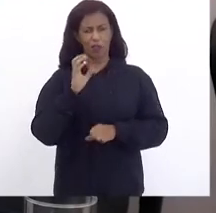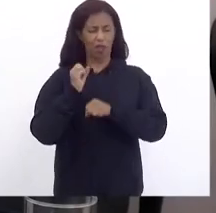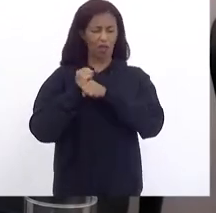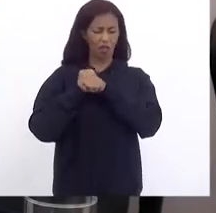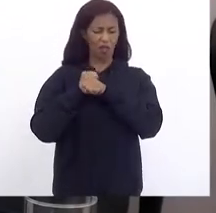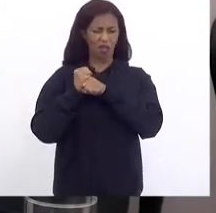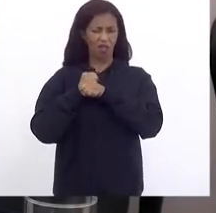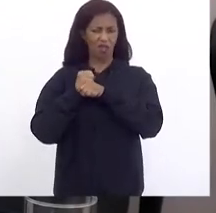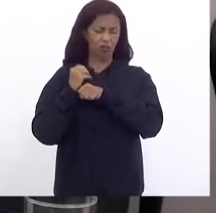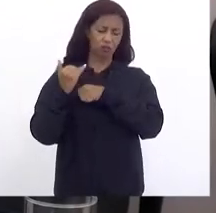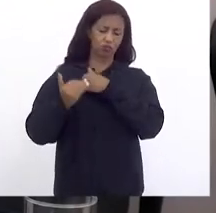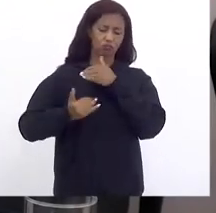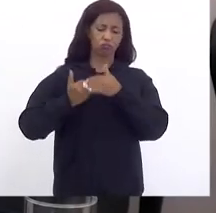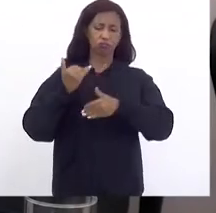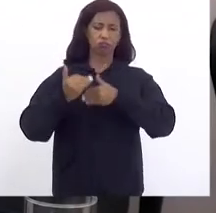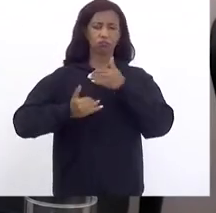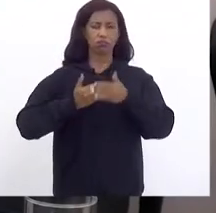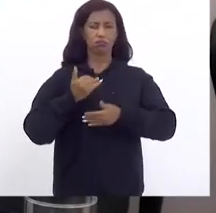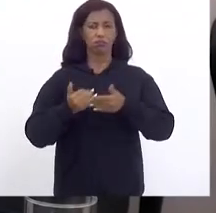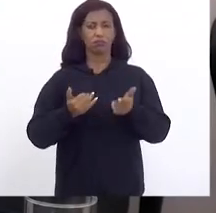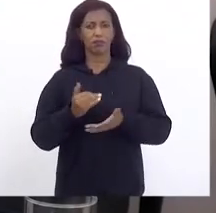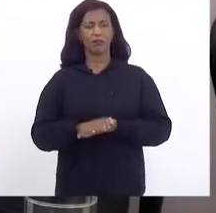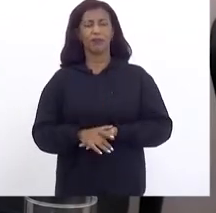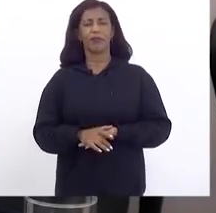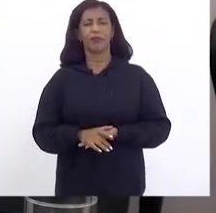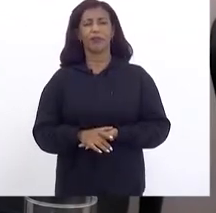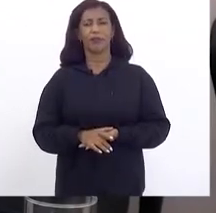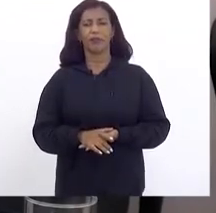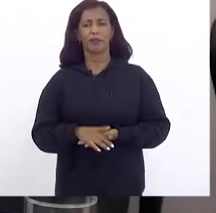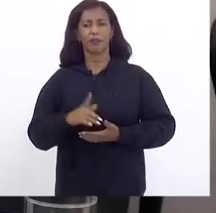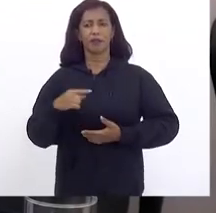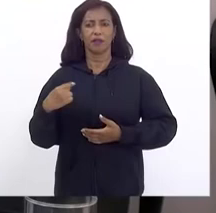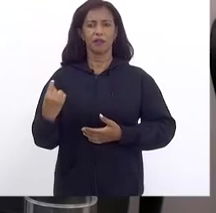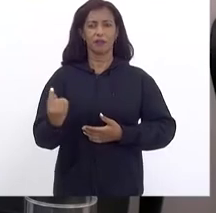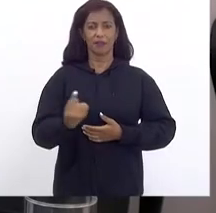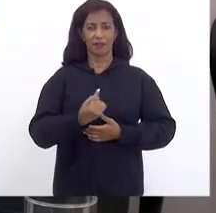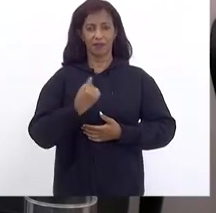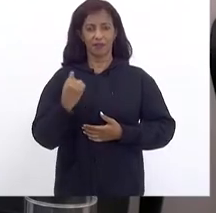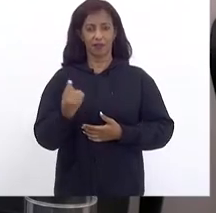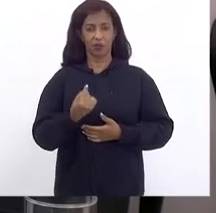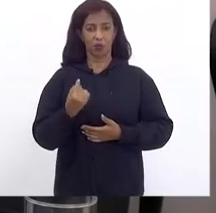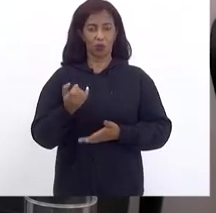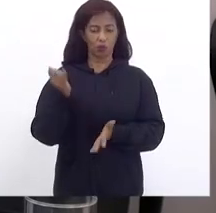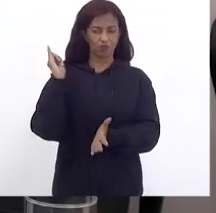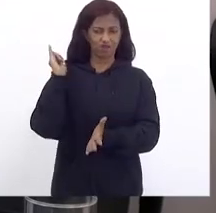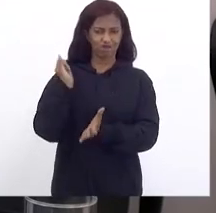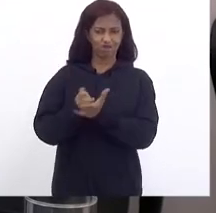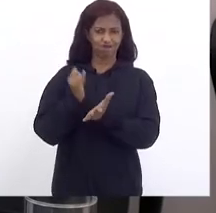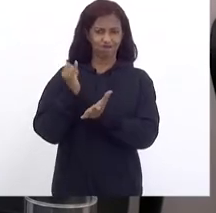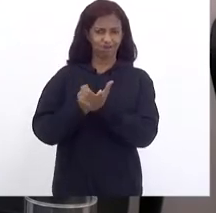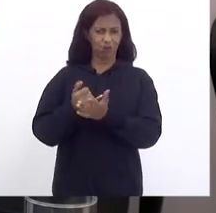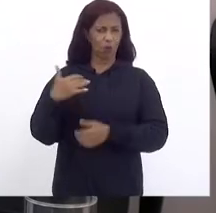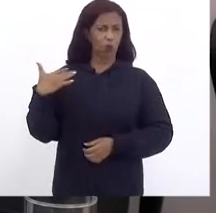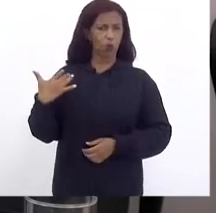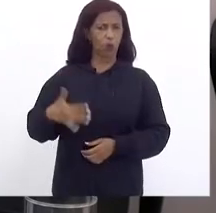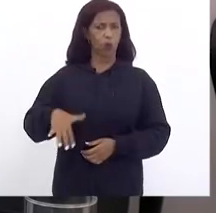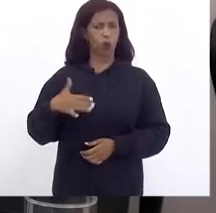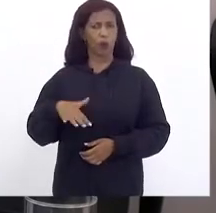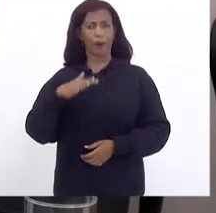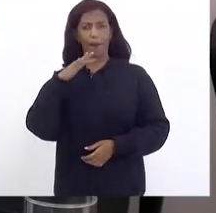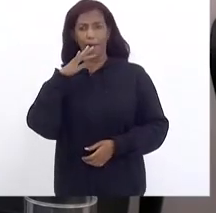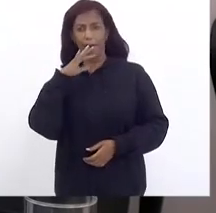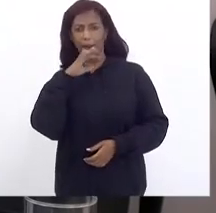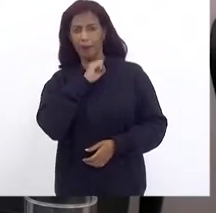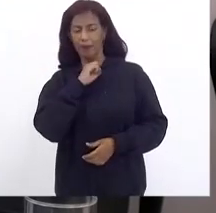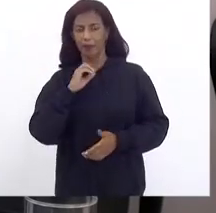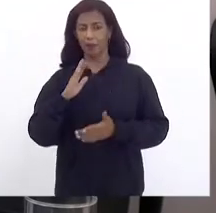Janeiro Devido a nossa A nossa Alta carga Tributária A gente percebe Que